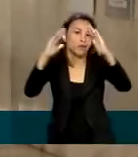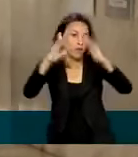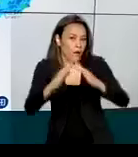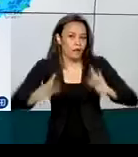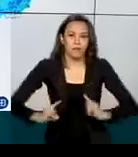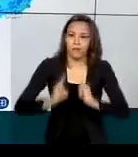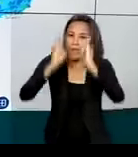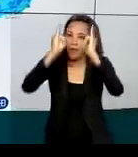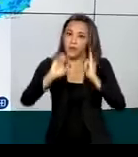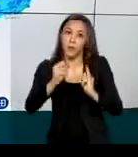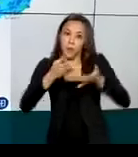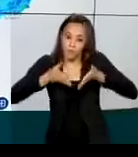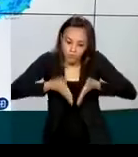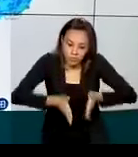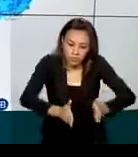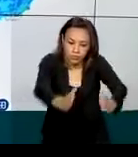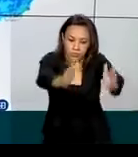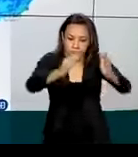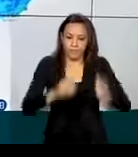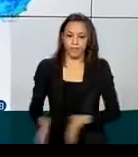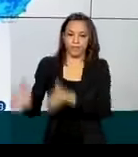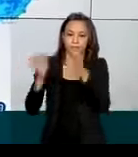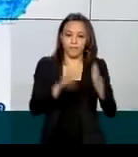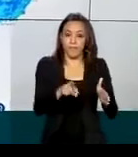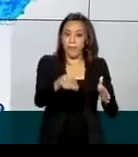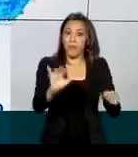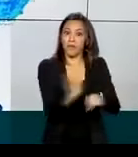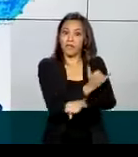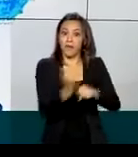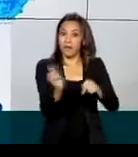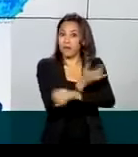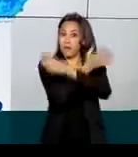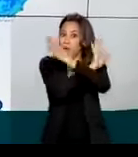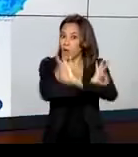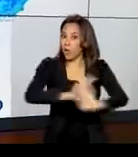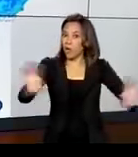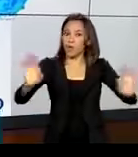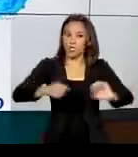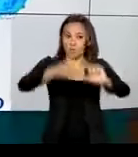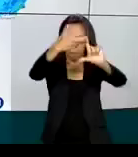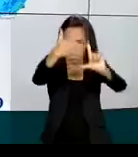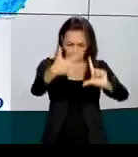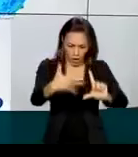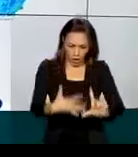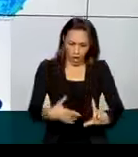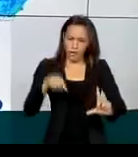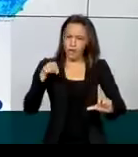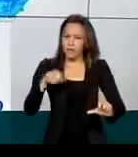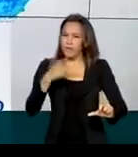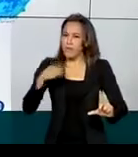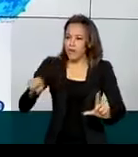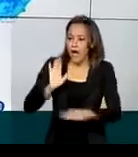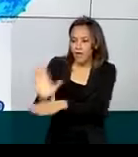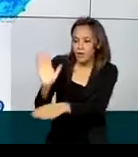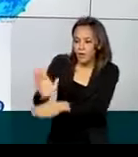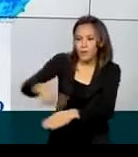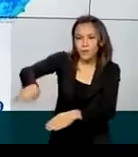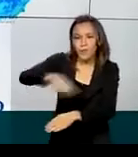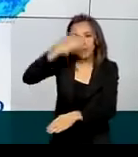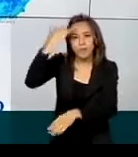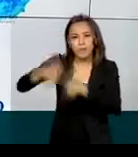rodovias. É uma ferramenta excepcional que trará uma série de vantagens aos produtores, aos